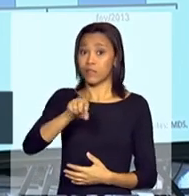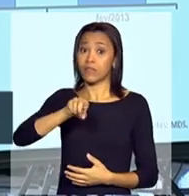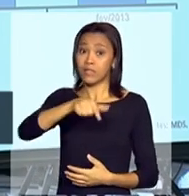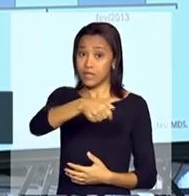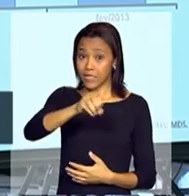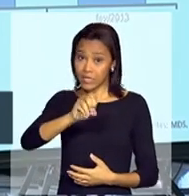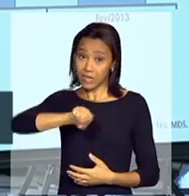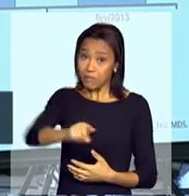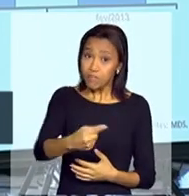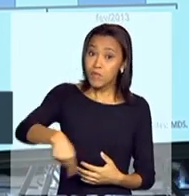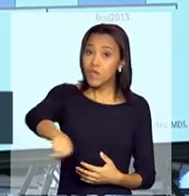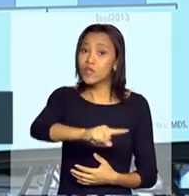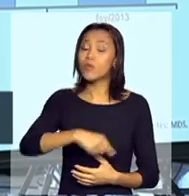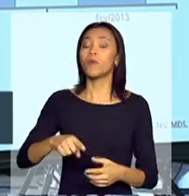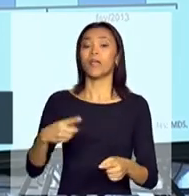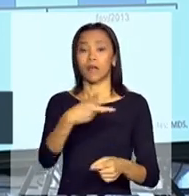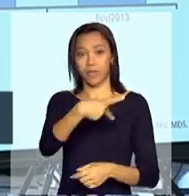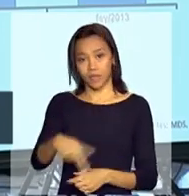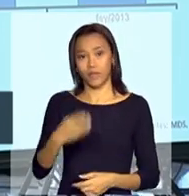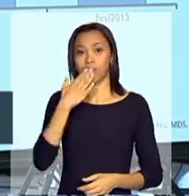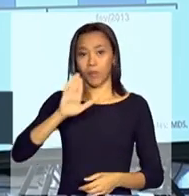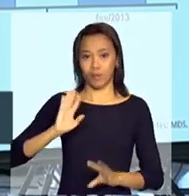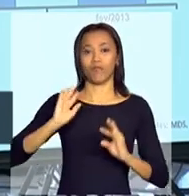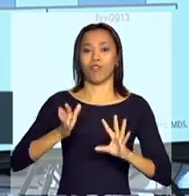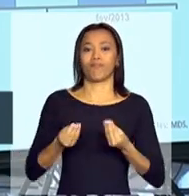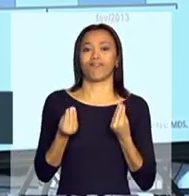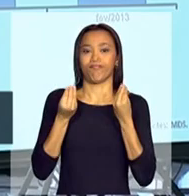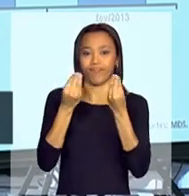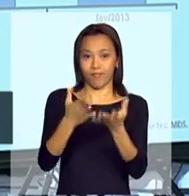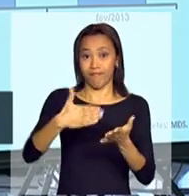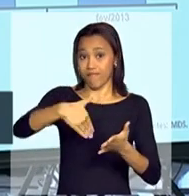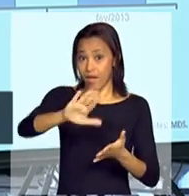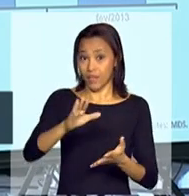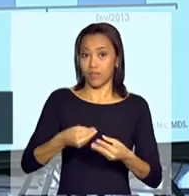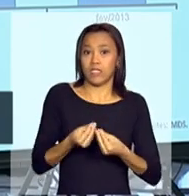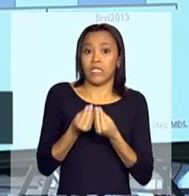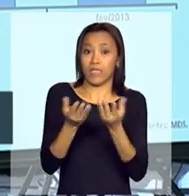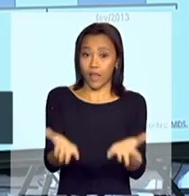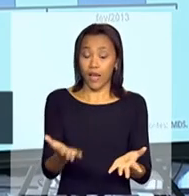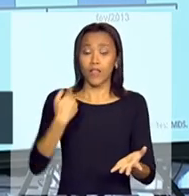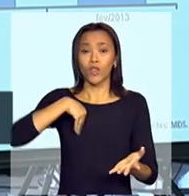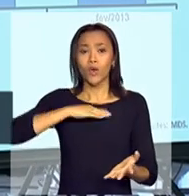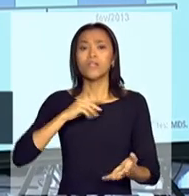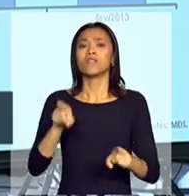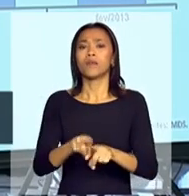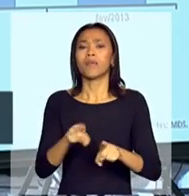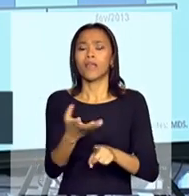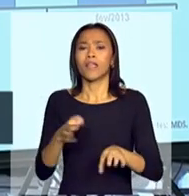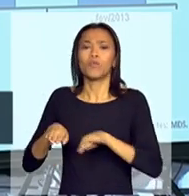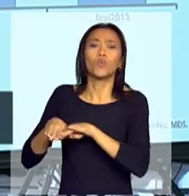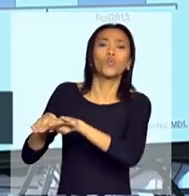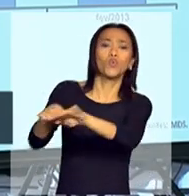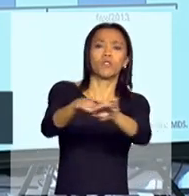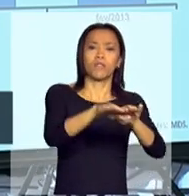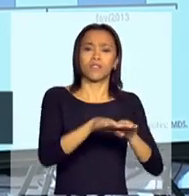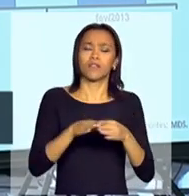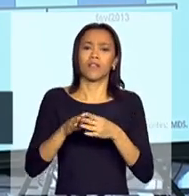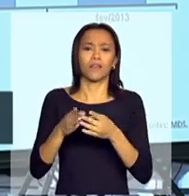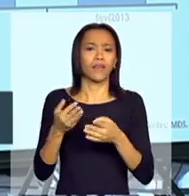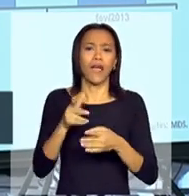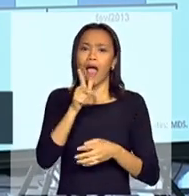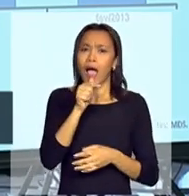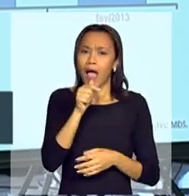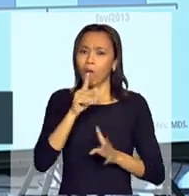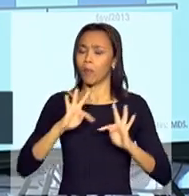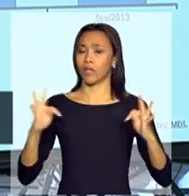comprometeu. Na verdade, mais do que chegar nas 750 mil cisternas, nós queremos universalizar o acesso à água para